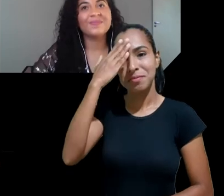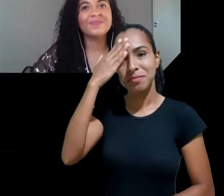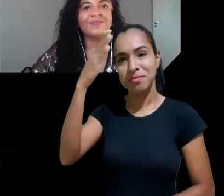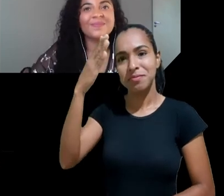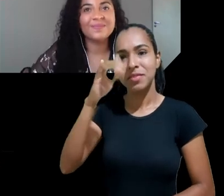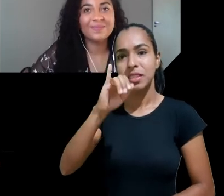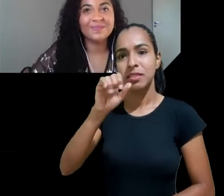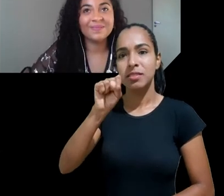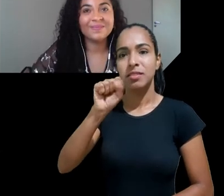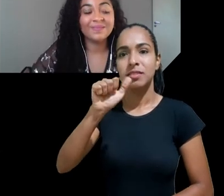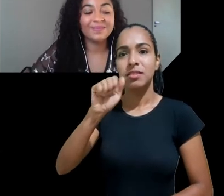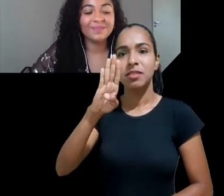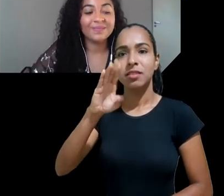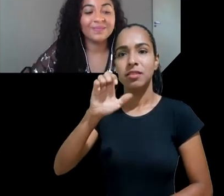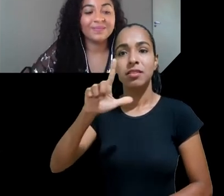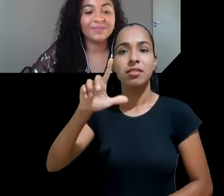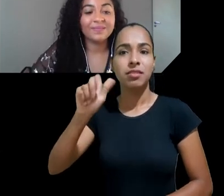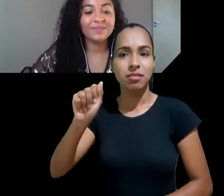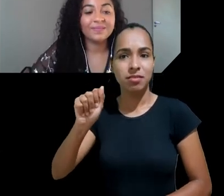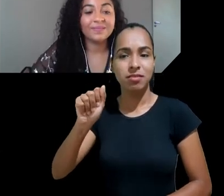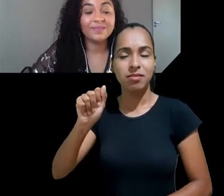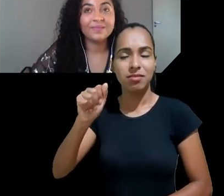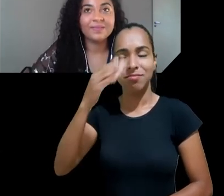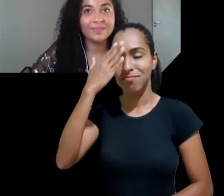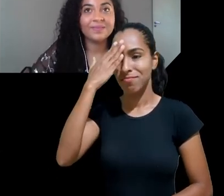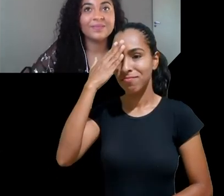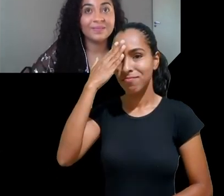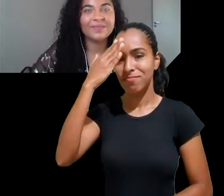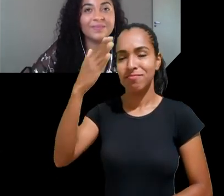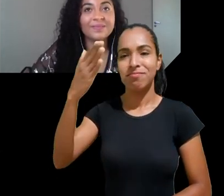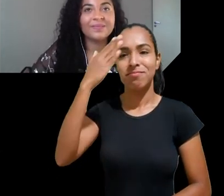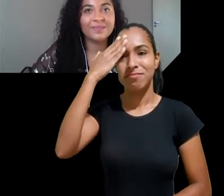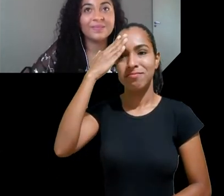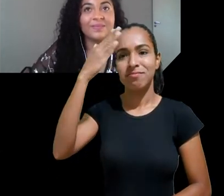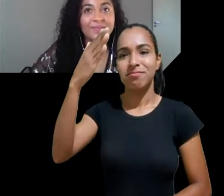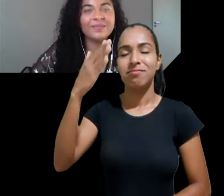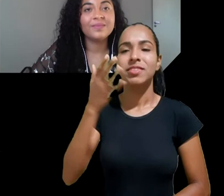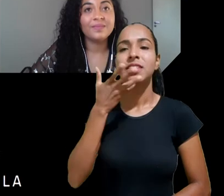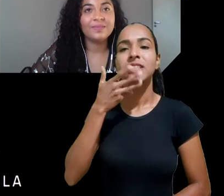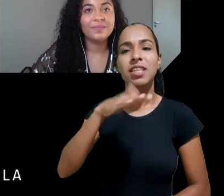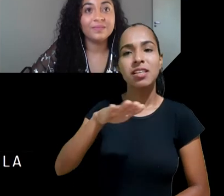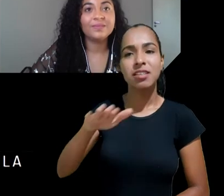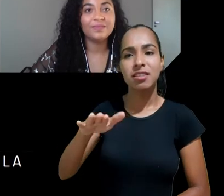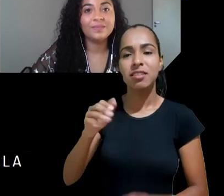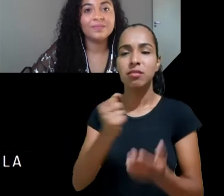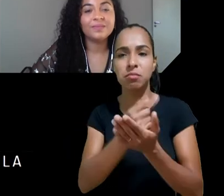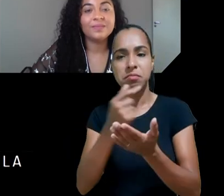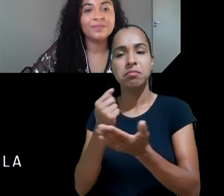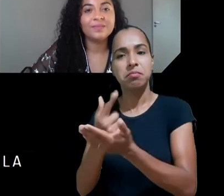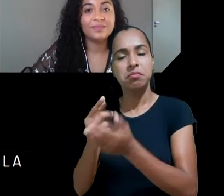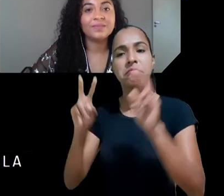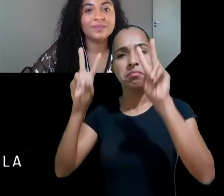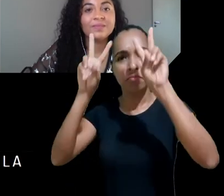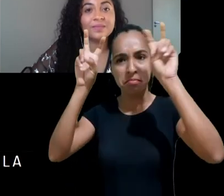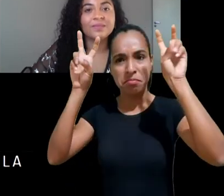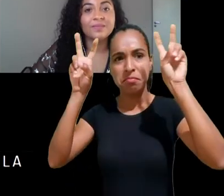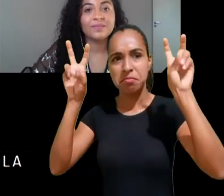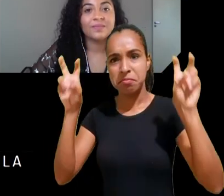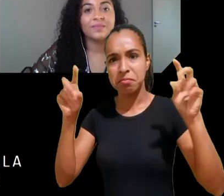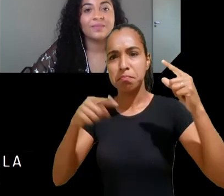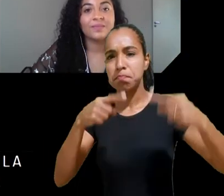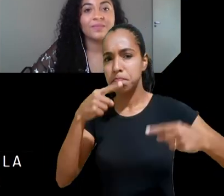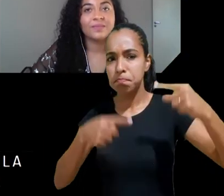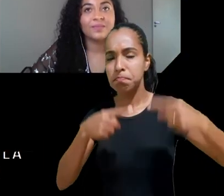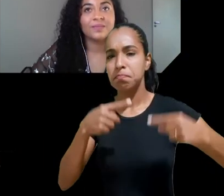e atua para que o Criança Consumo seja cada vez mais referência nos debates que o programa faz incluindo o que a gente fez aqui nesses